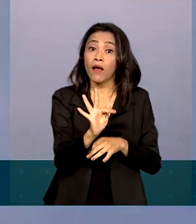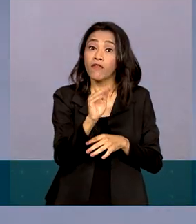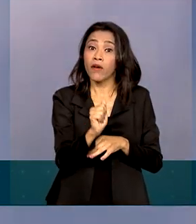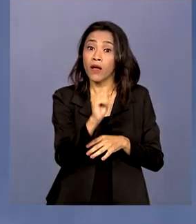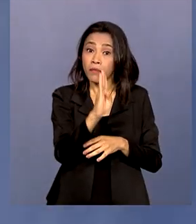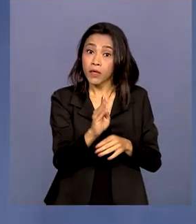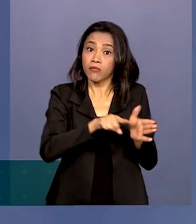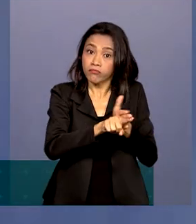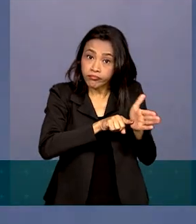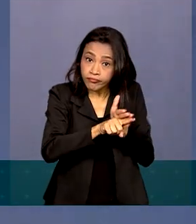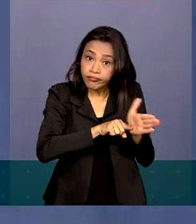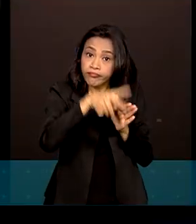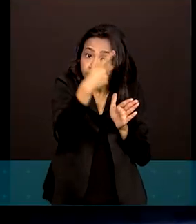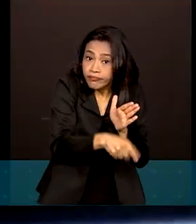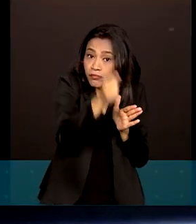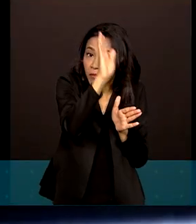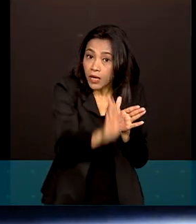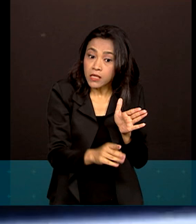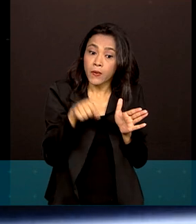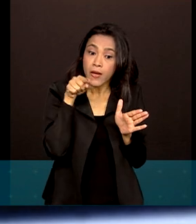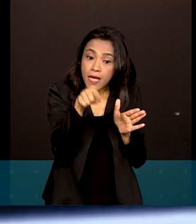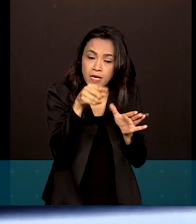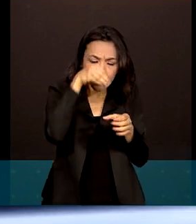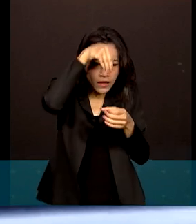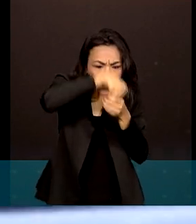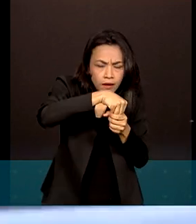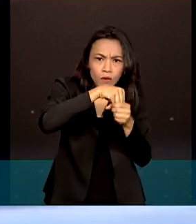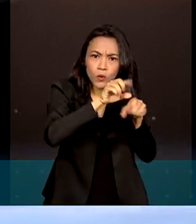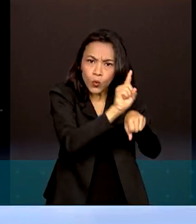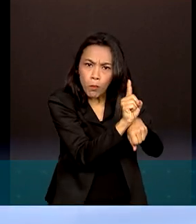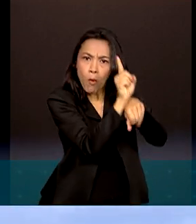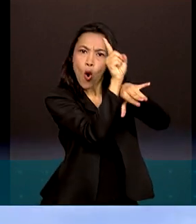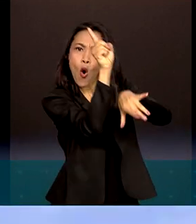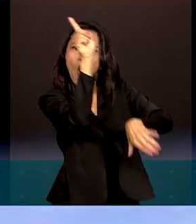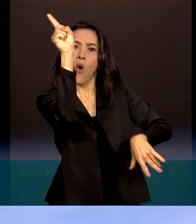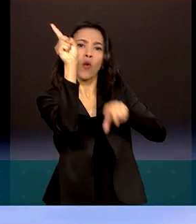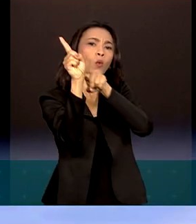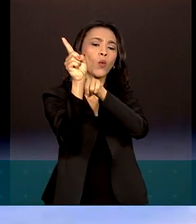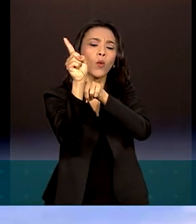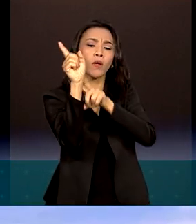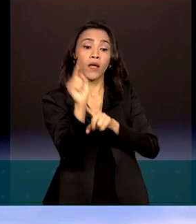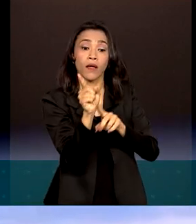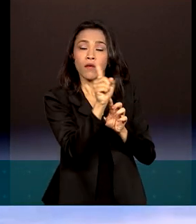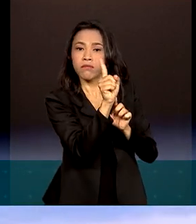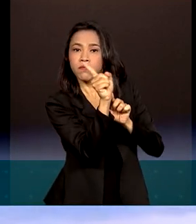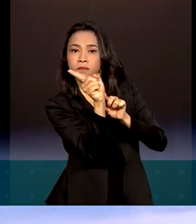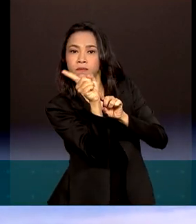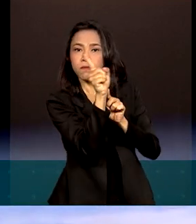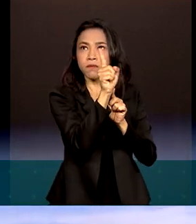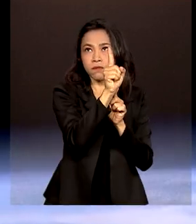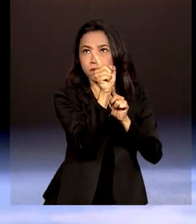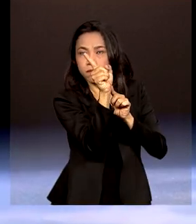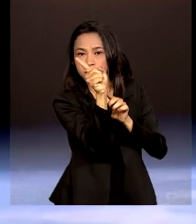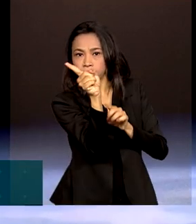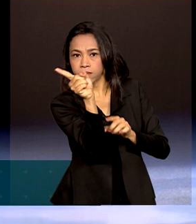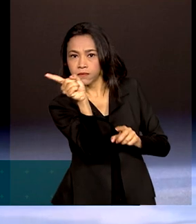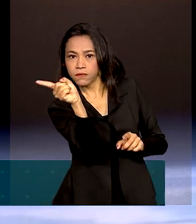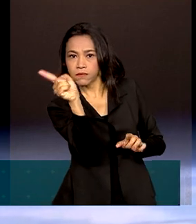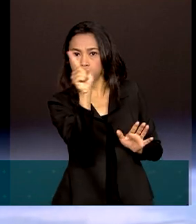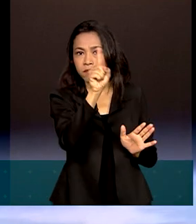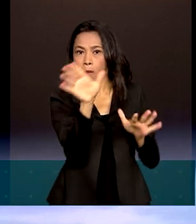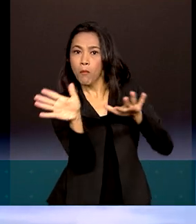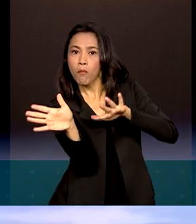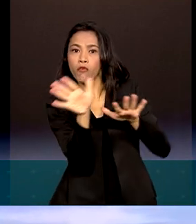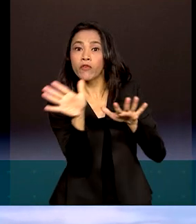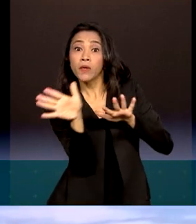pela Agência Espacial Brasileira. O equipamento determina e orienta a posição do veículo por meio de sensores de movimento